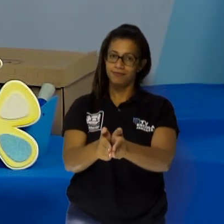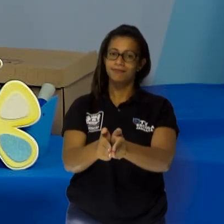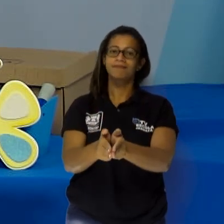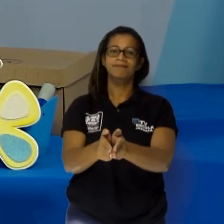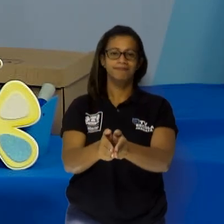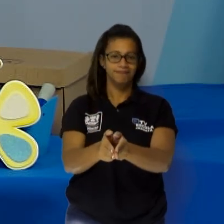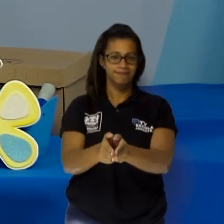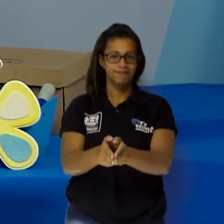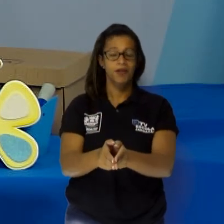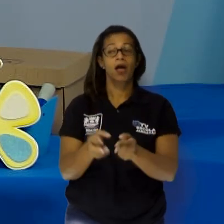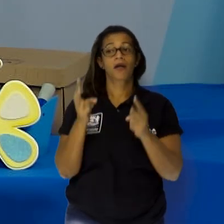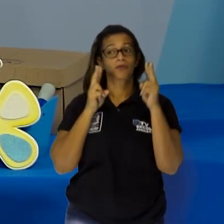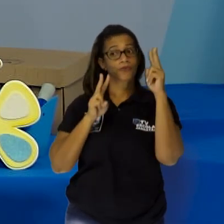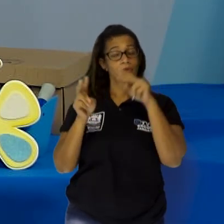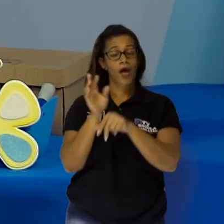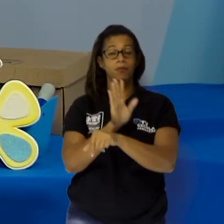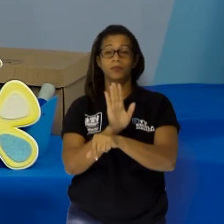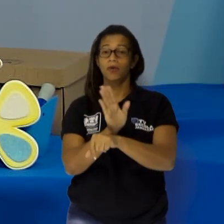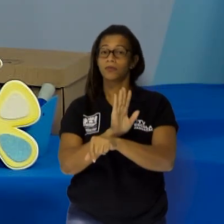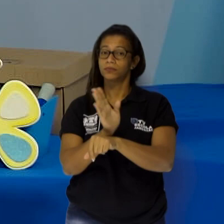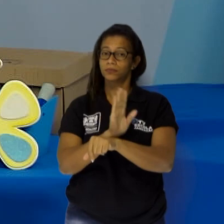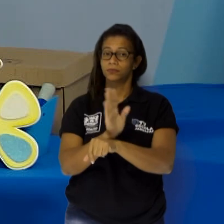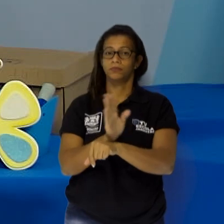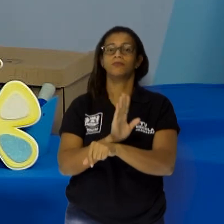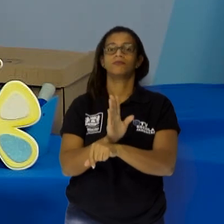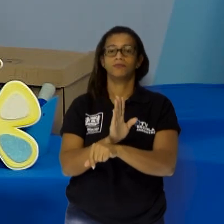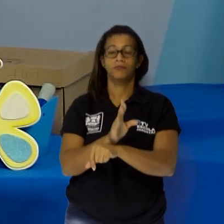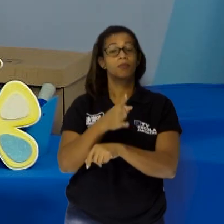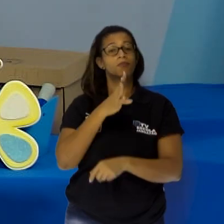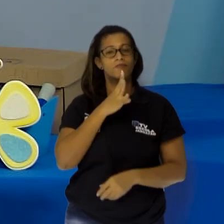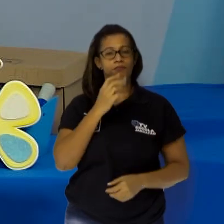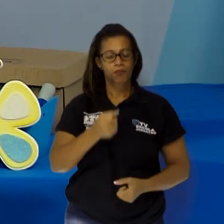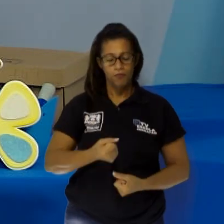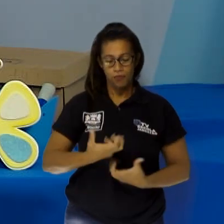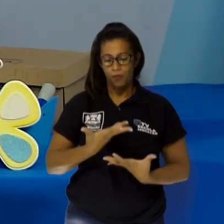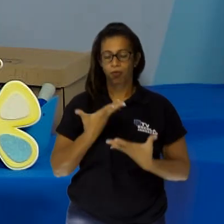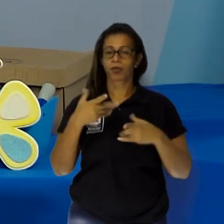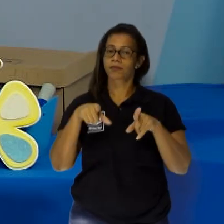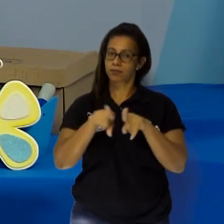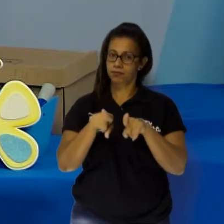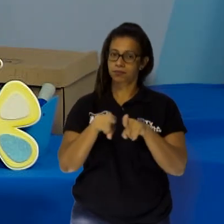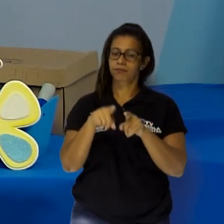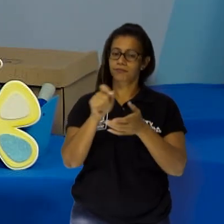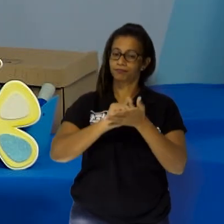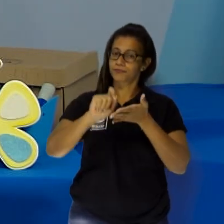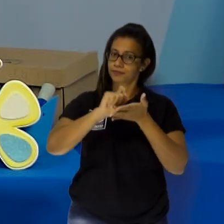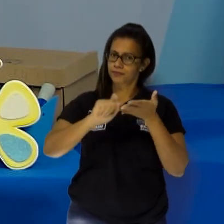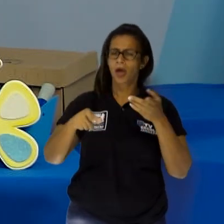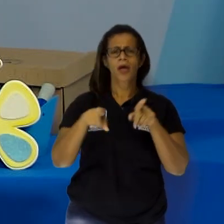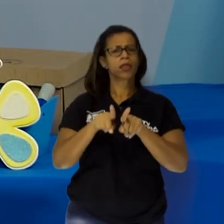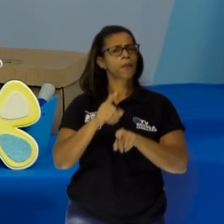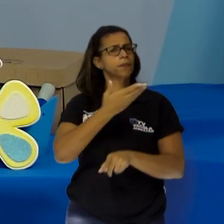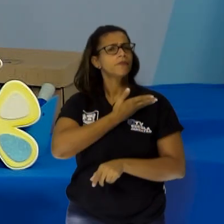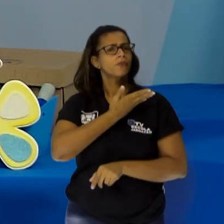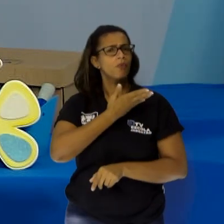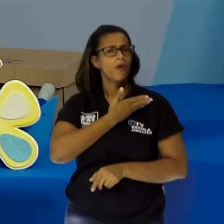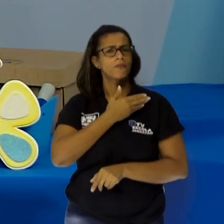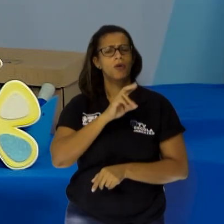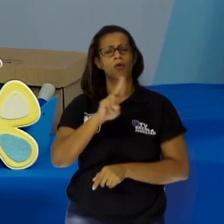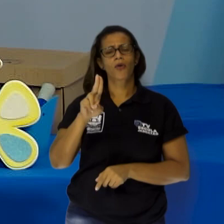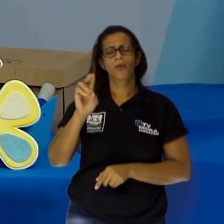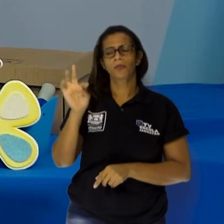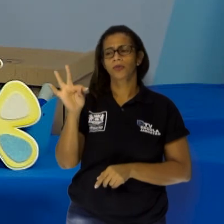vídeos, conhecemos alguns poemas de sua autoria. Conhecemos inclusive o seu amigo Toquinho, quem lembra dele aí?